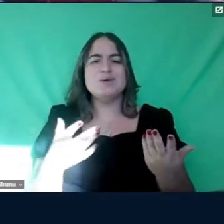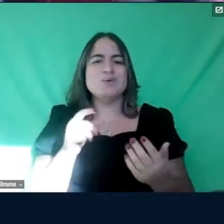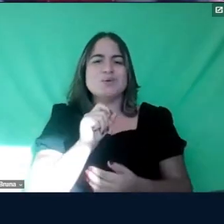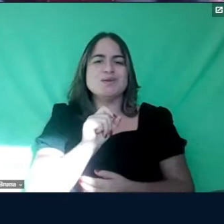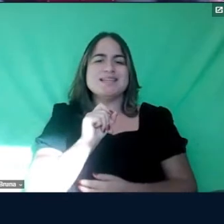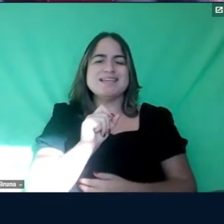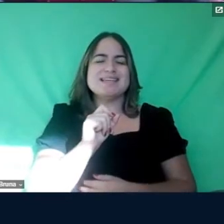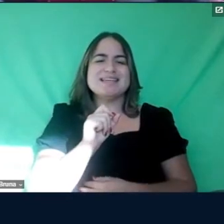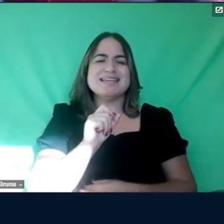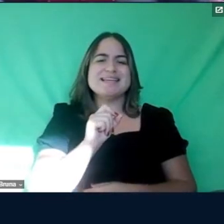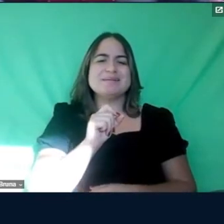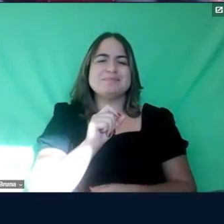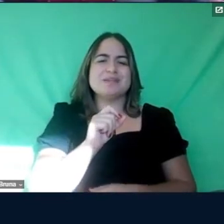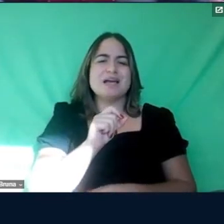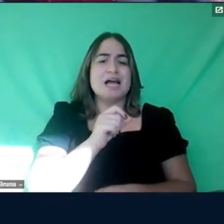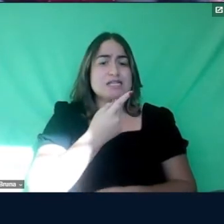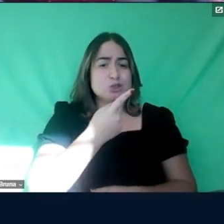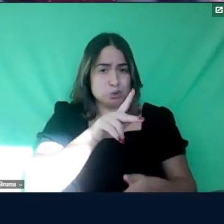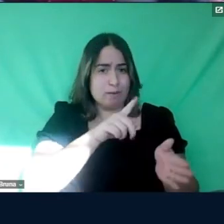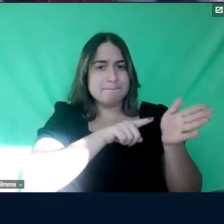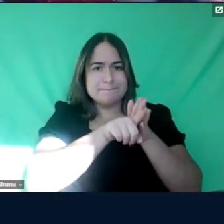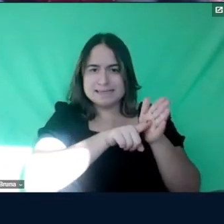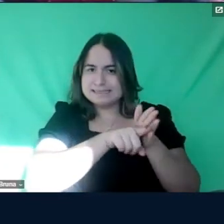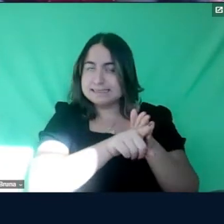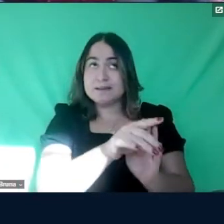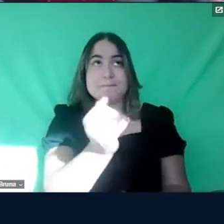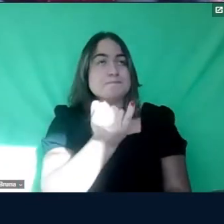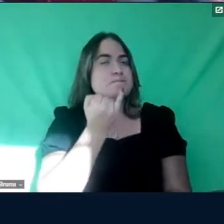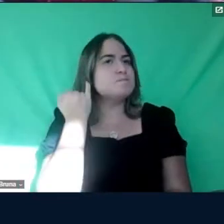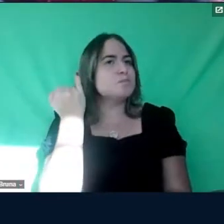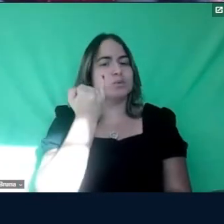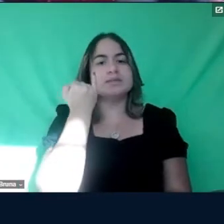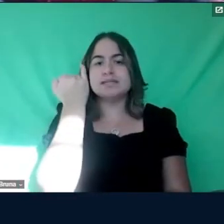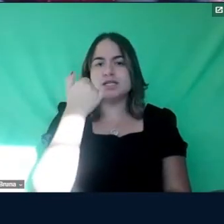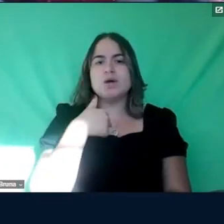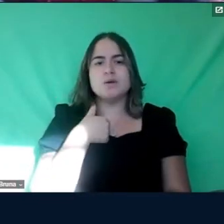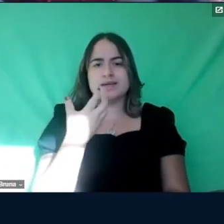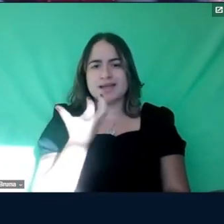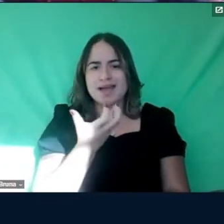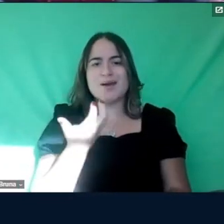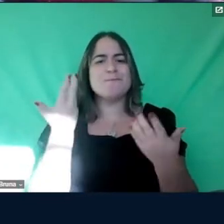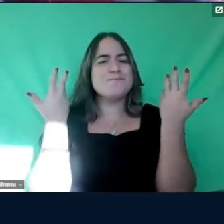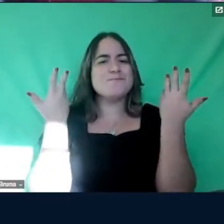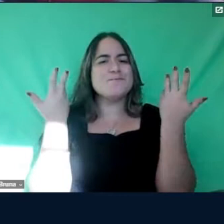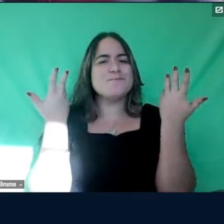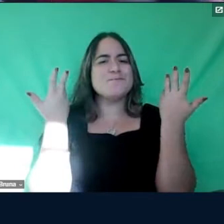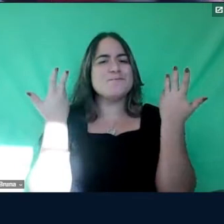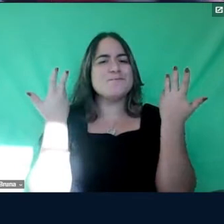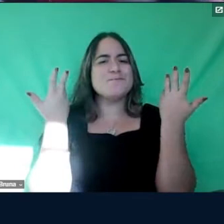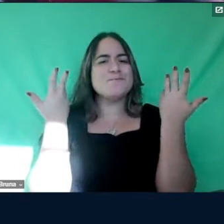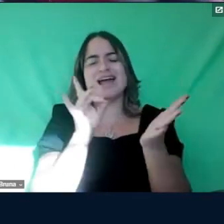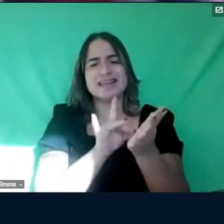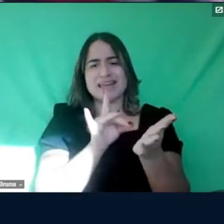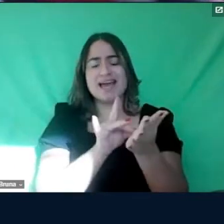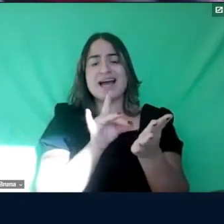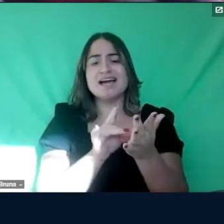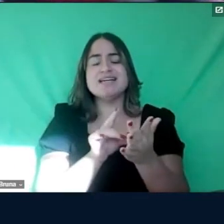que eu, assim, a sua pesquisa é muito relevante, quero te parabenizar de verdade, né, acho que, assim,